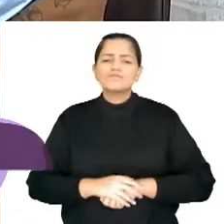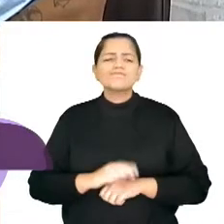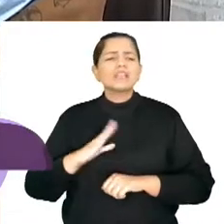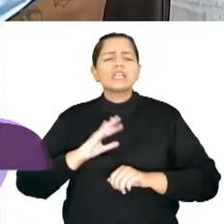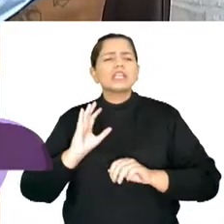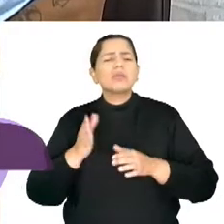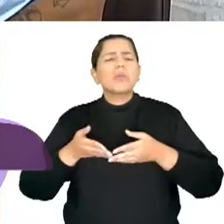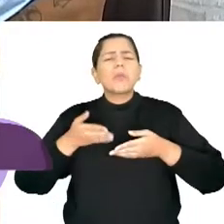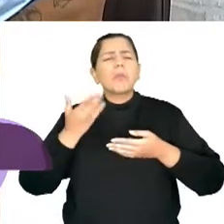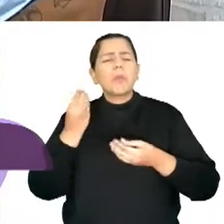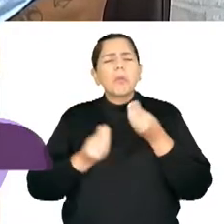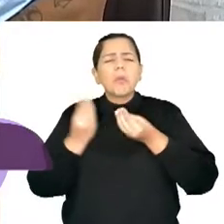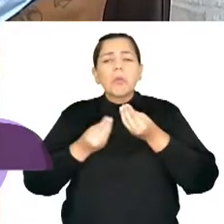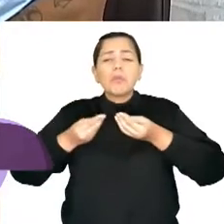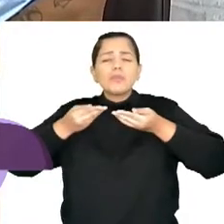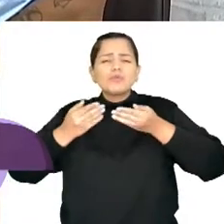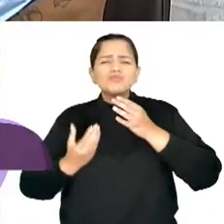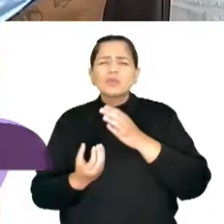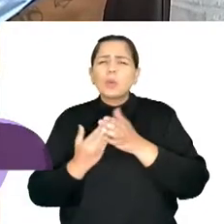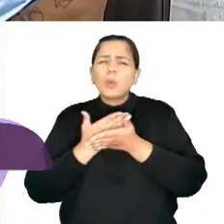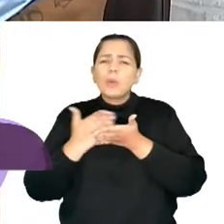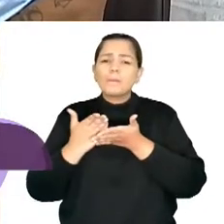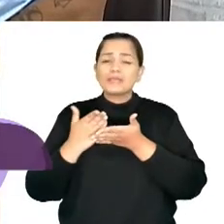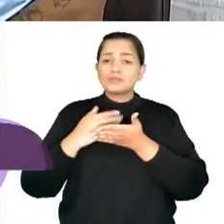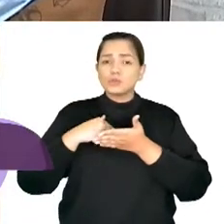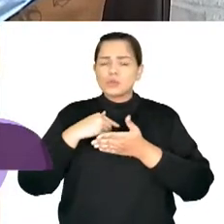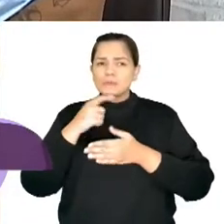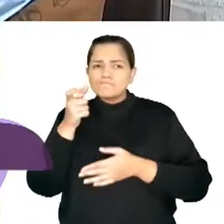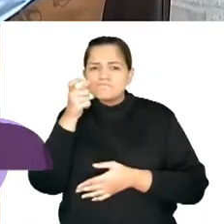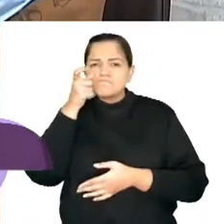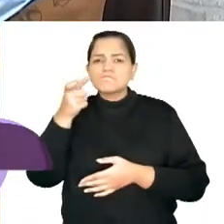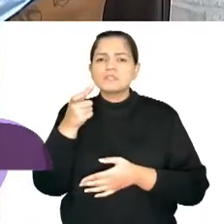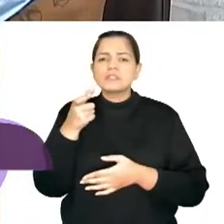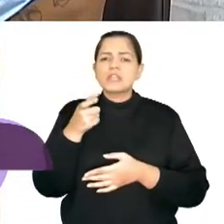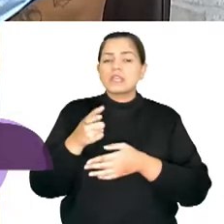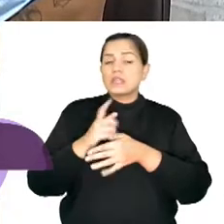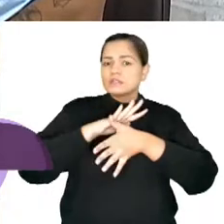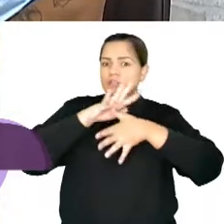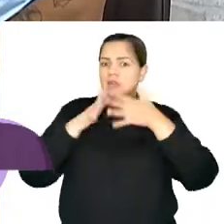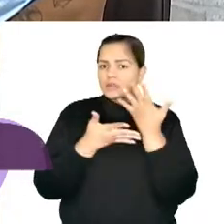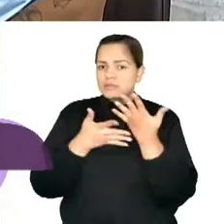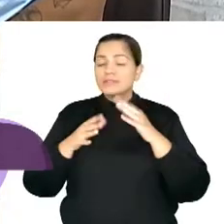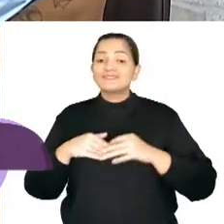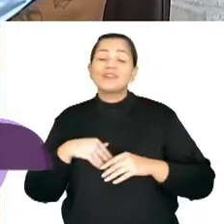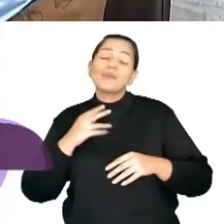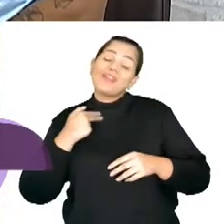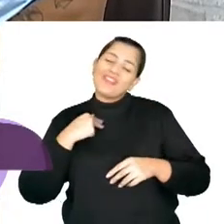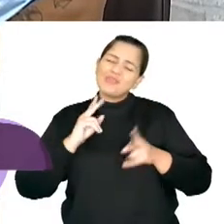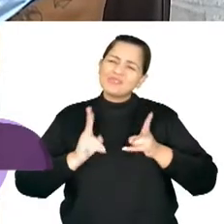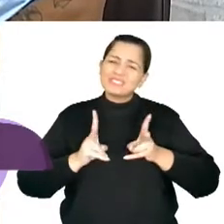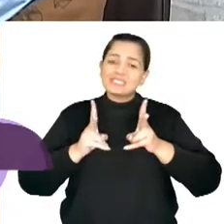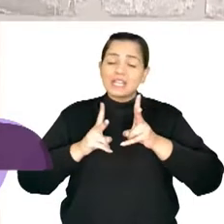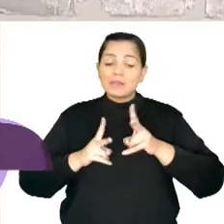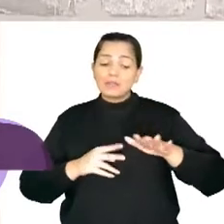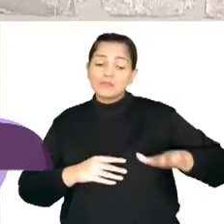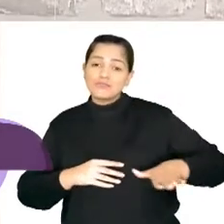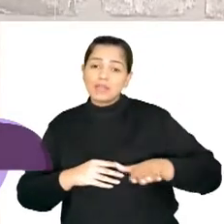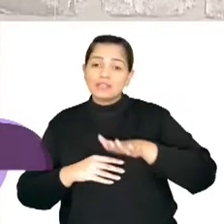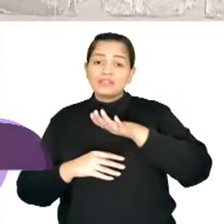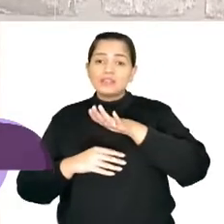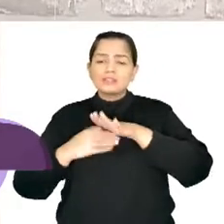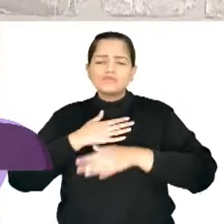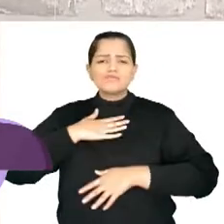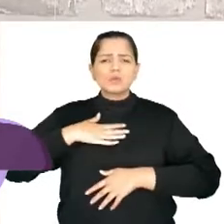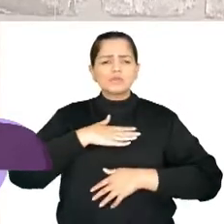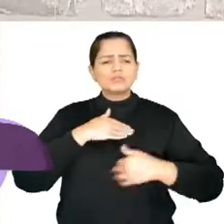E de onde surgiu esse seu interesse pela língua brasileira de sinais? Eu sempre fui uma criança que gostava muito de